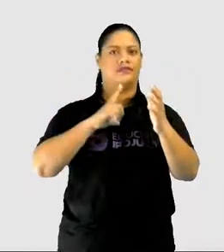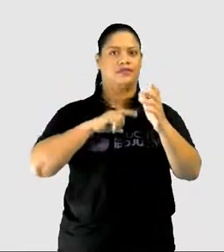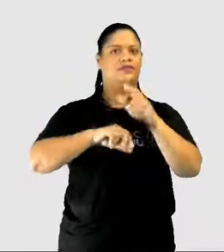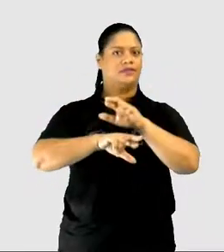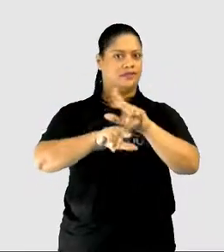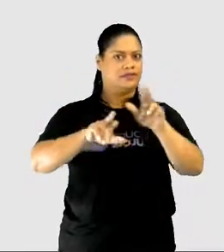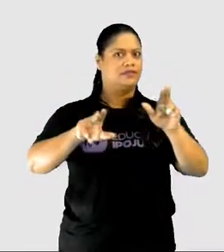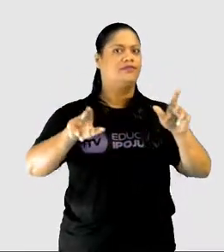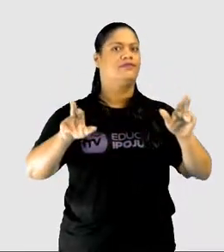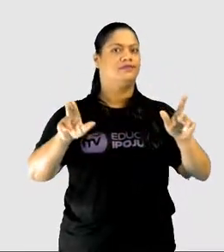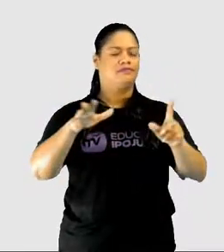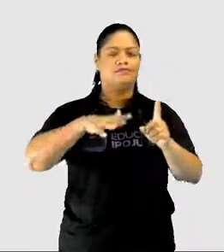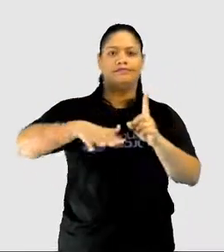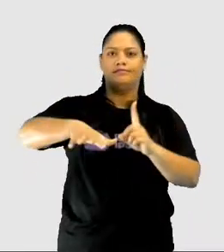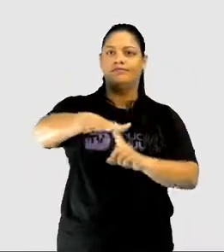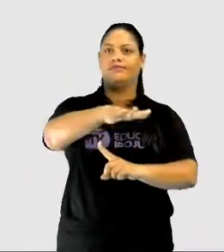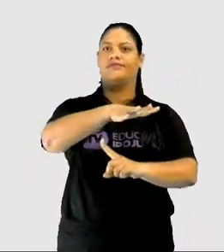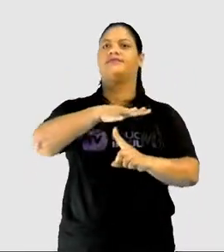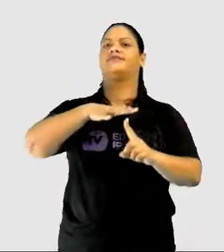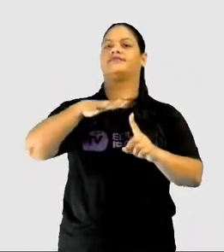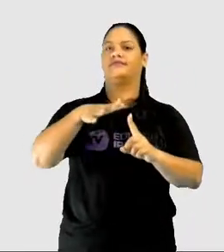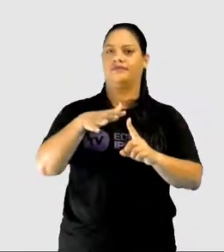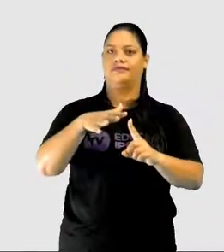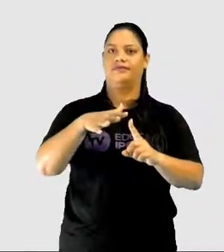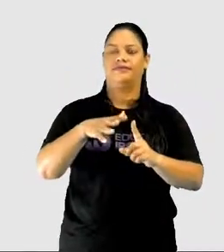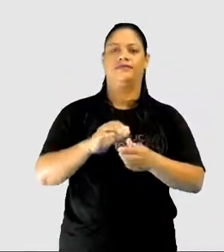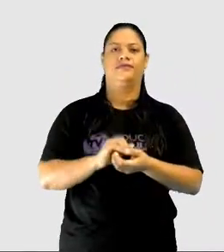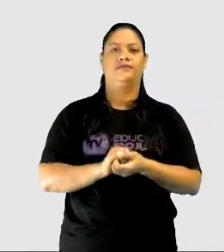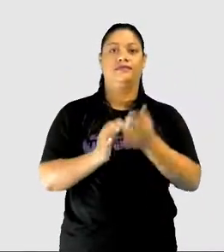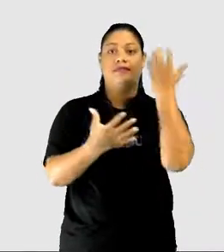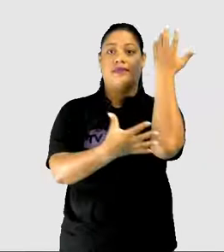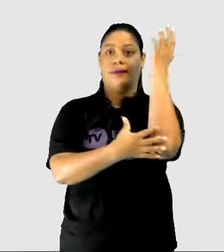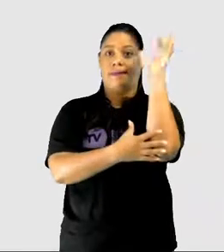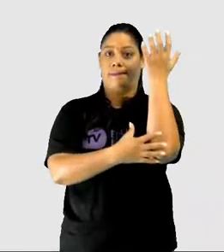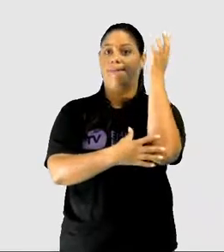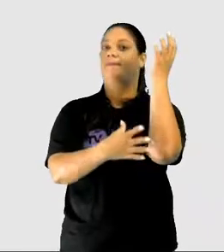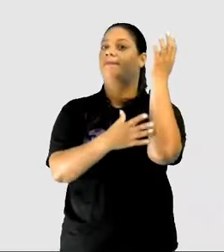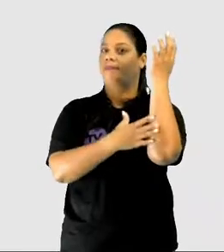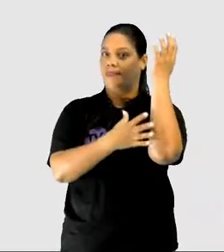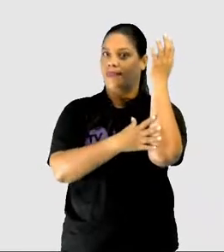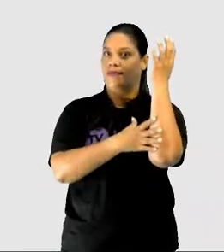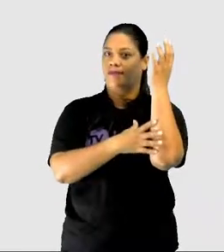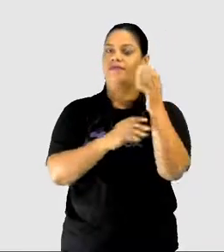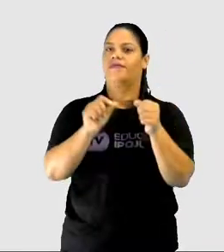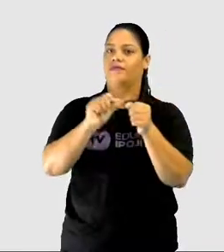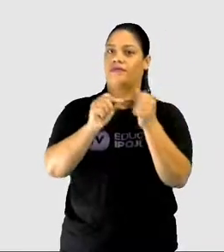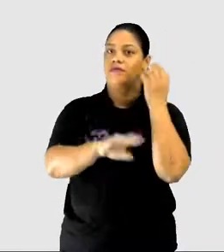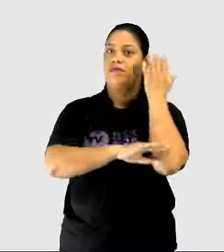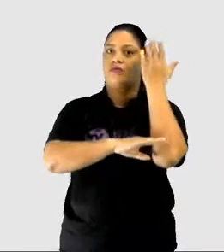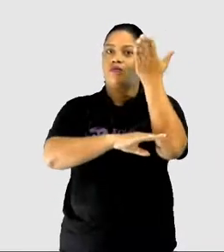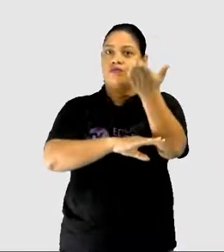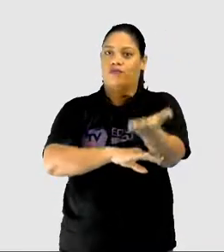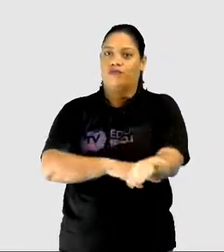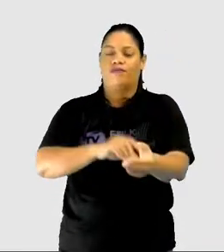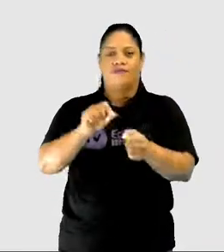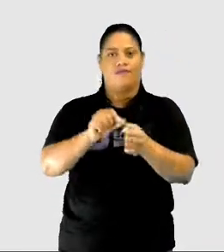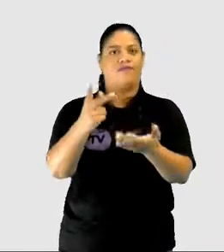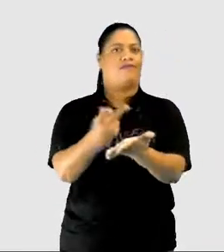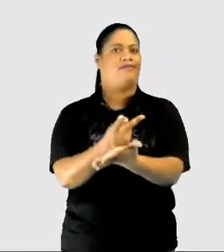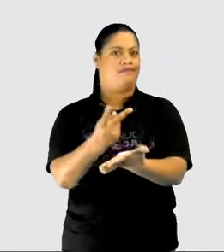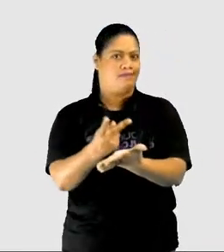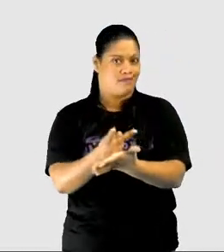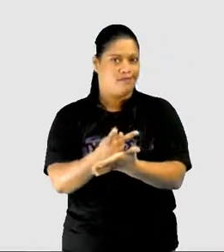questões ambientais envolvidas. Uma delas é a extração de madeira, muitas vezes feita de forma ilegal